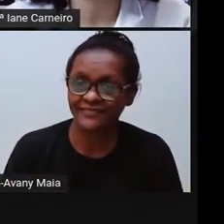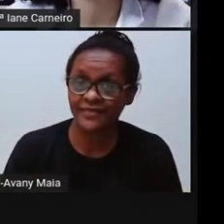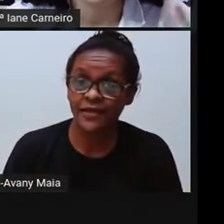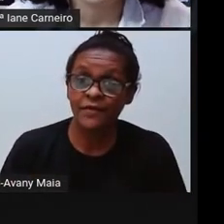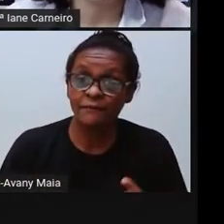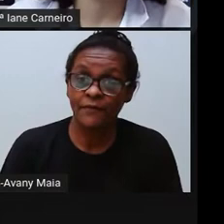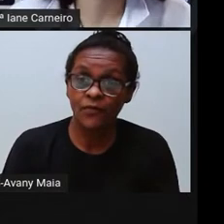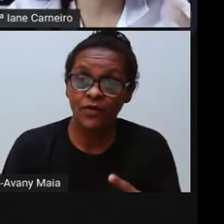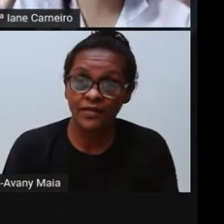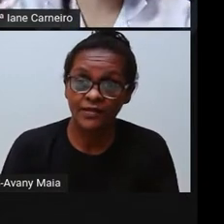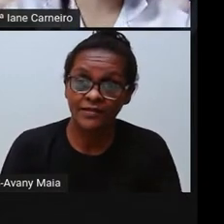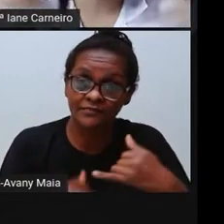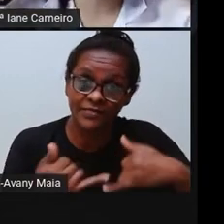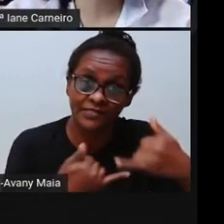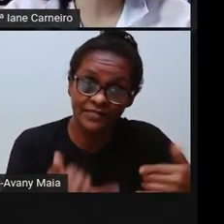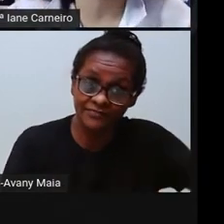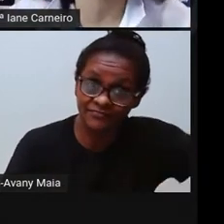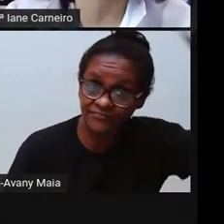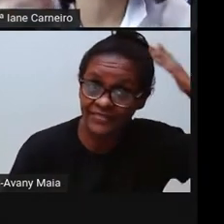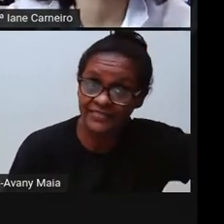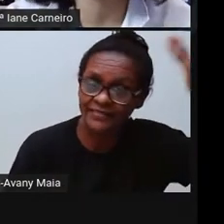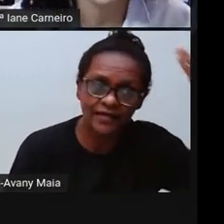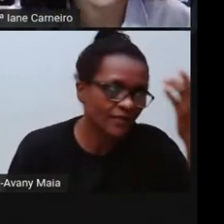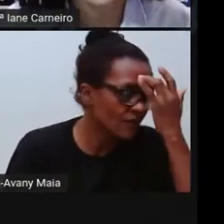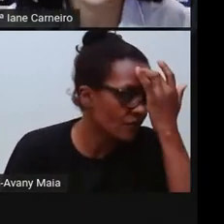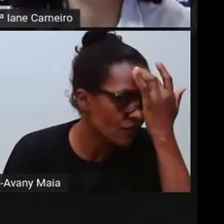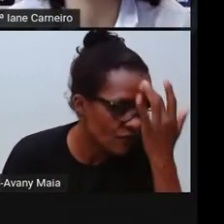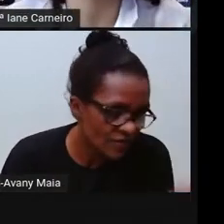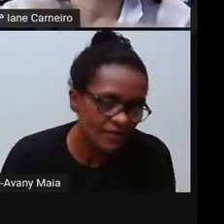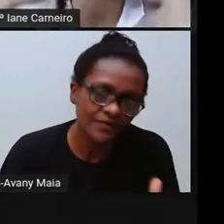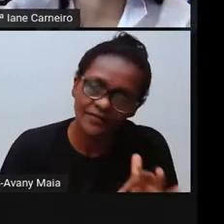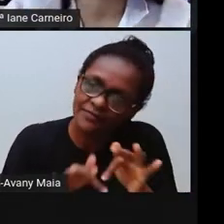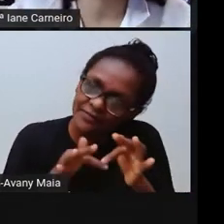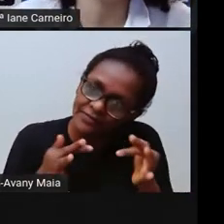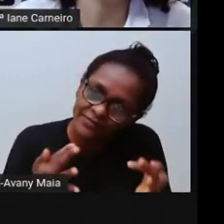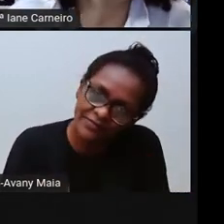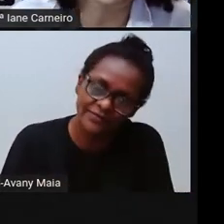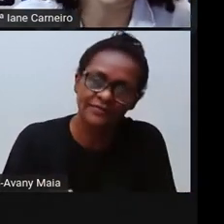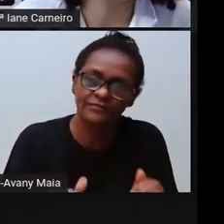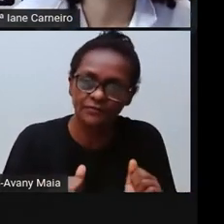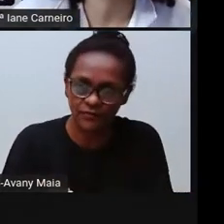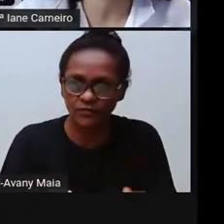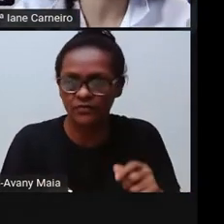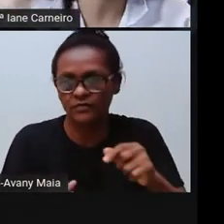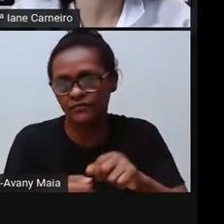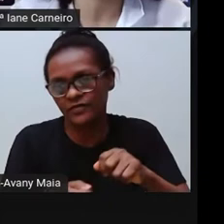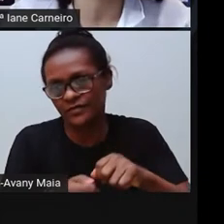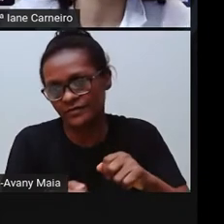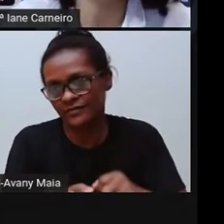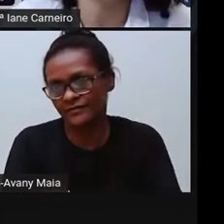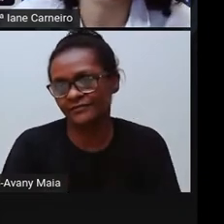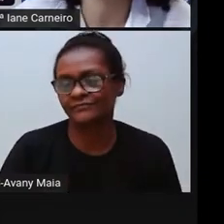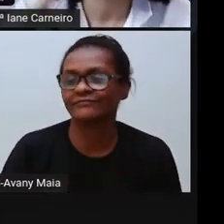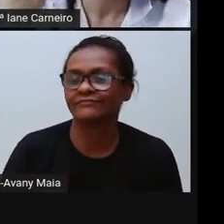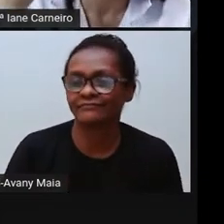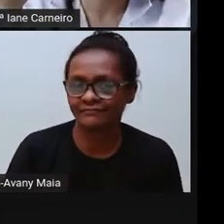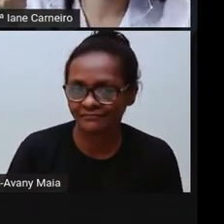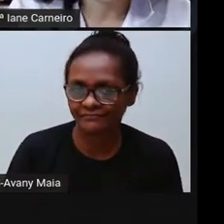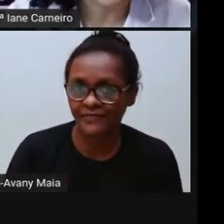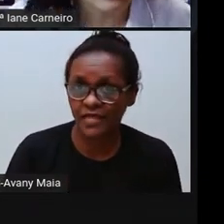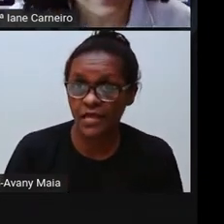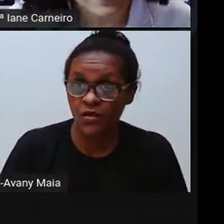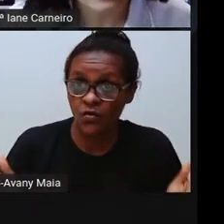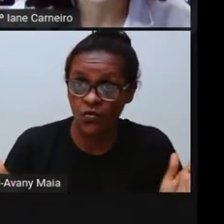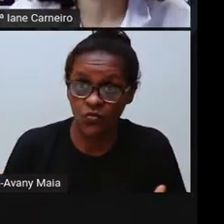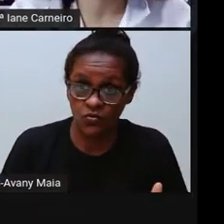mais... Exploram muito mais a nossa criatividade. A gente pode construir eles, né? Diferente dos brinquedos atuais, que